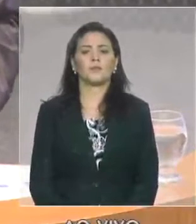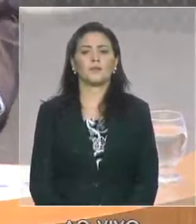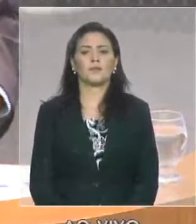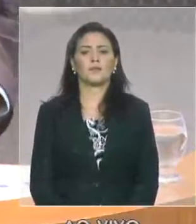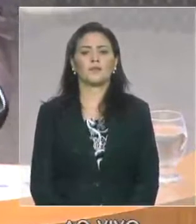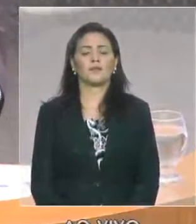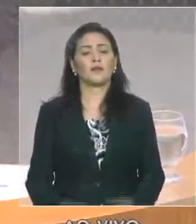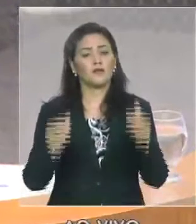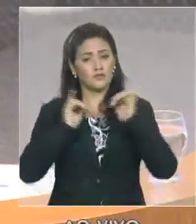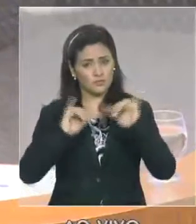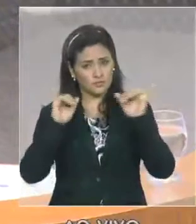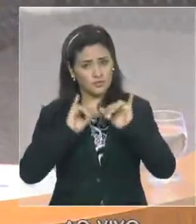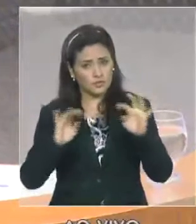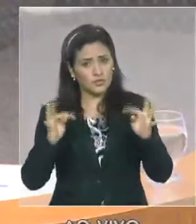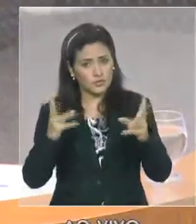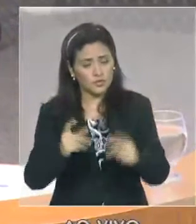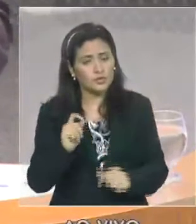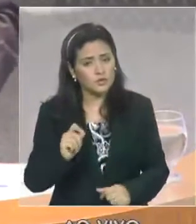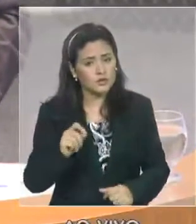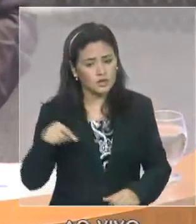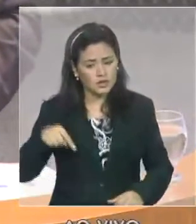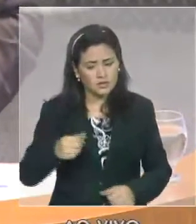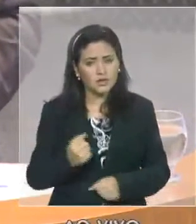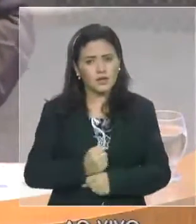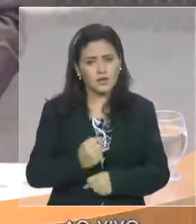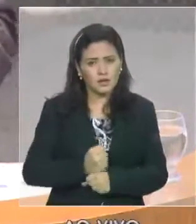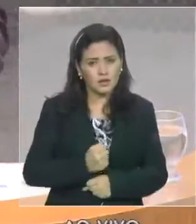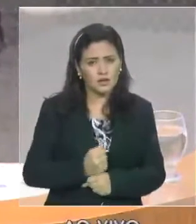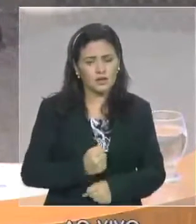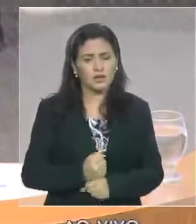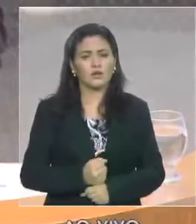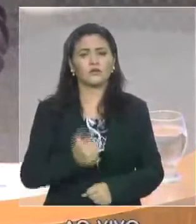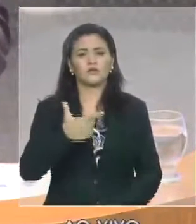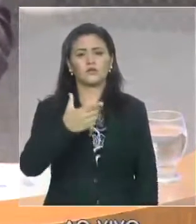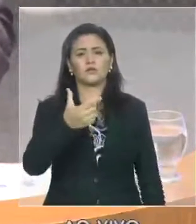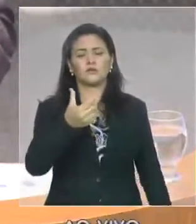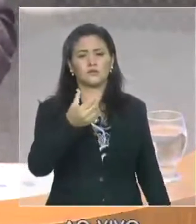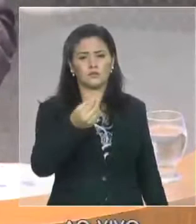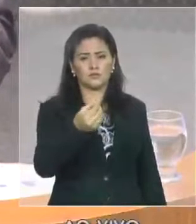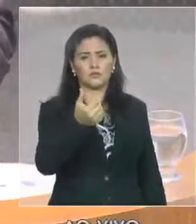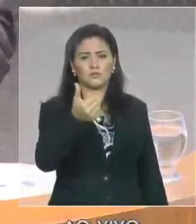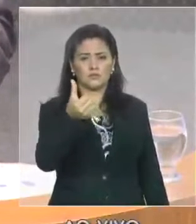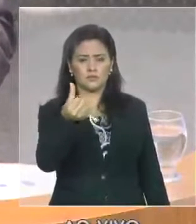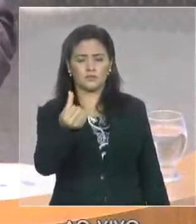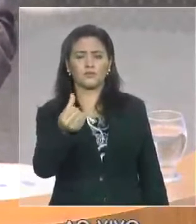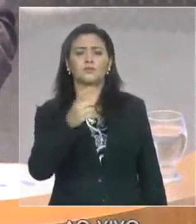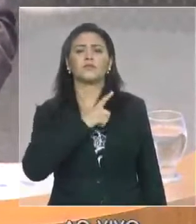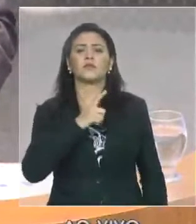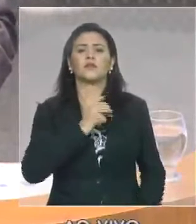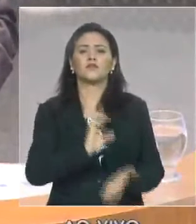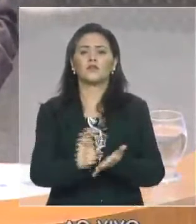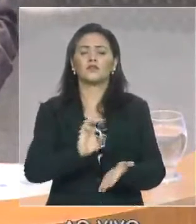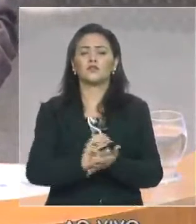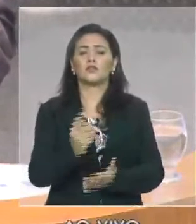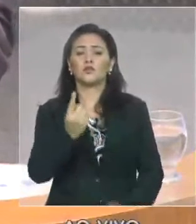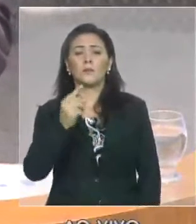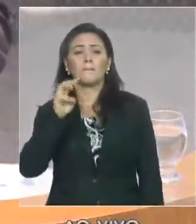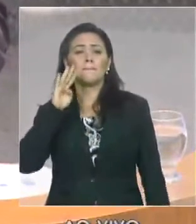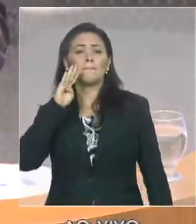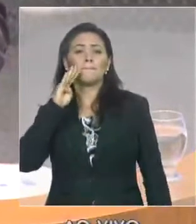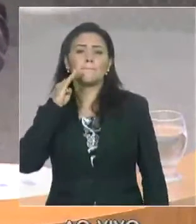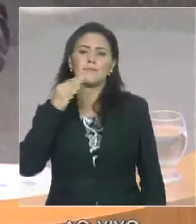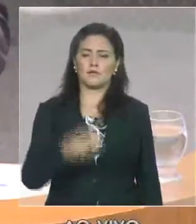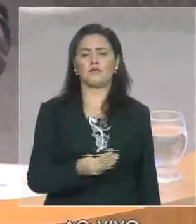investimentos neste ano da ordem de R 1,8 bilhão. Uma parte disto oriunda da